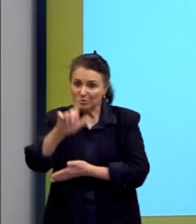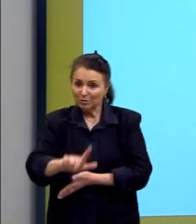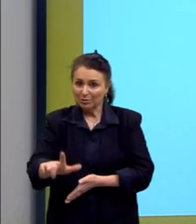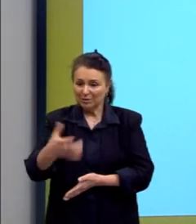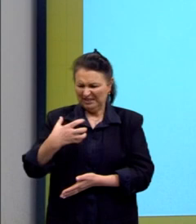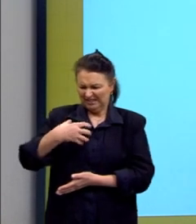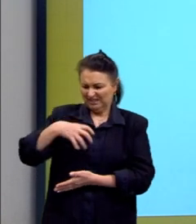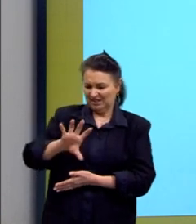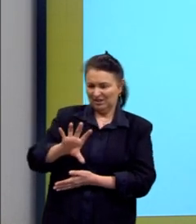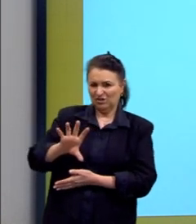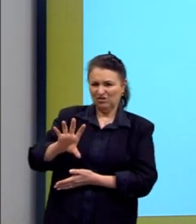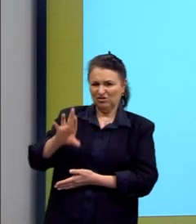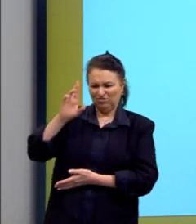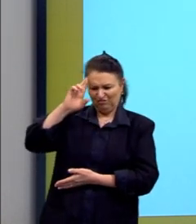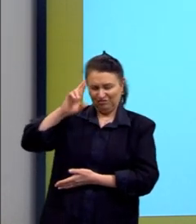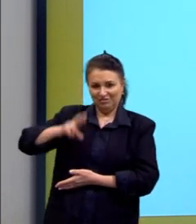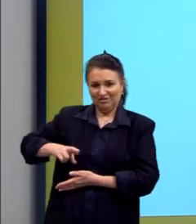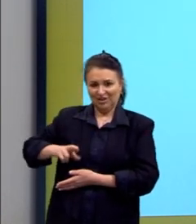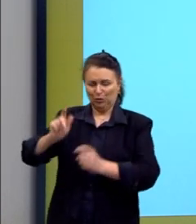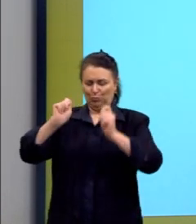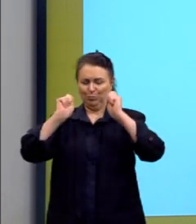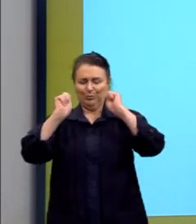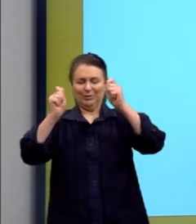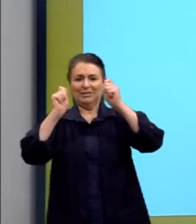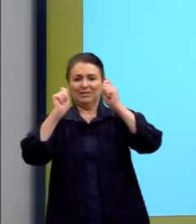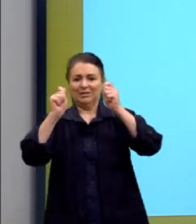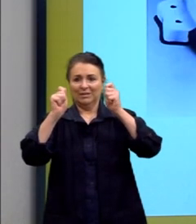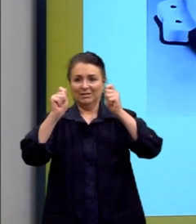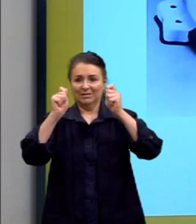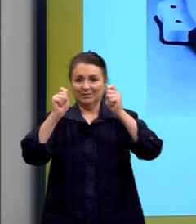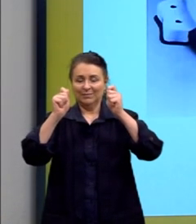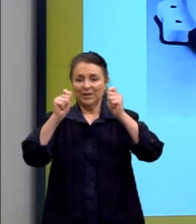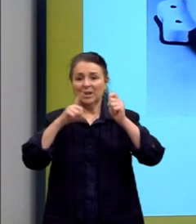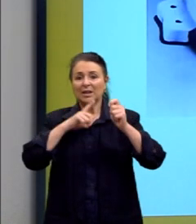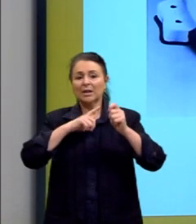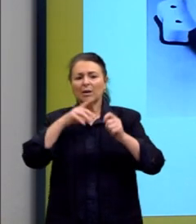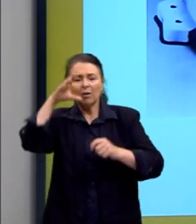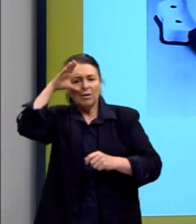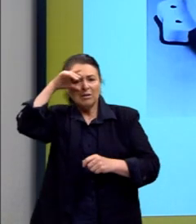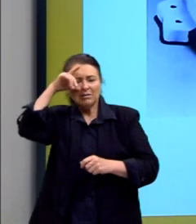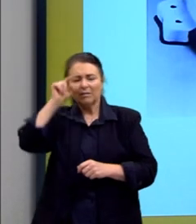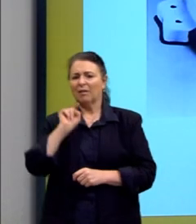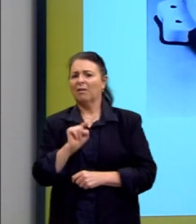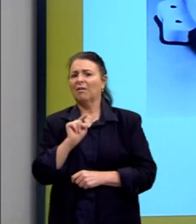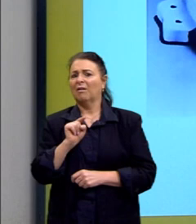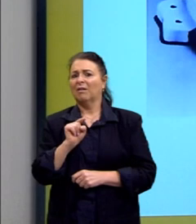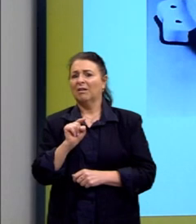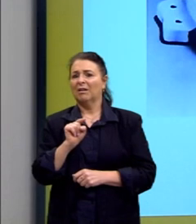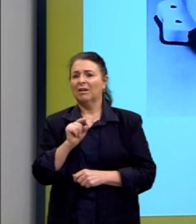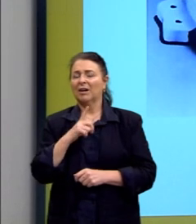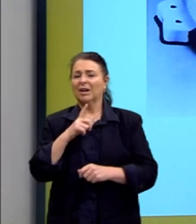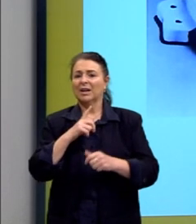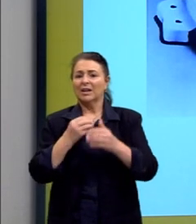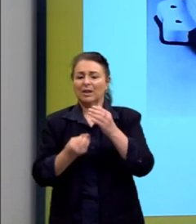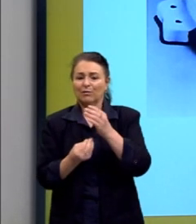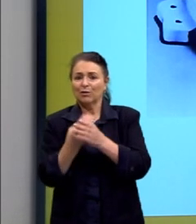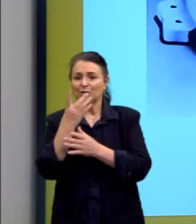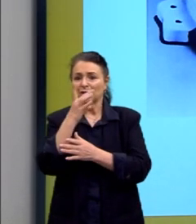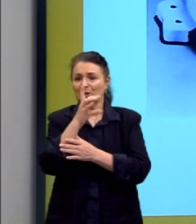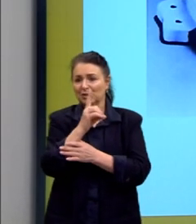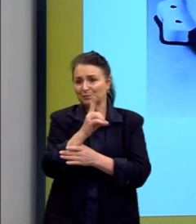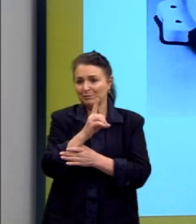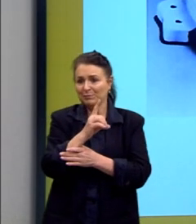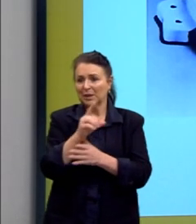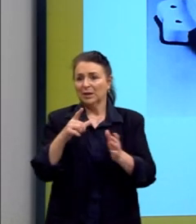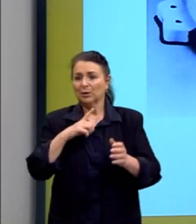Anti-racionalista, de protesto. E aí a gente observa aqui a fonte do Duchamp, que,